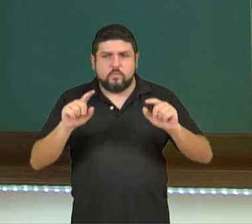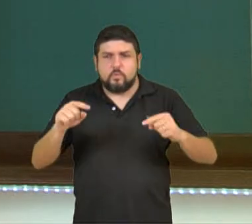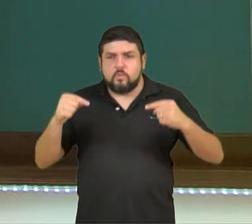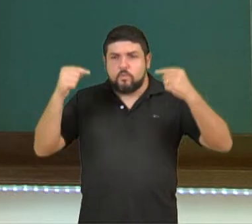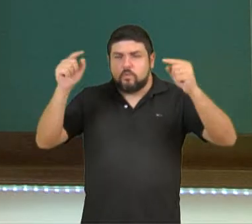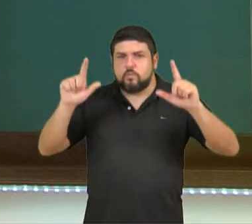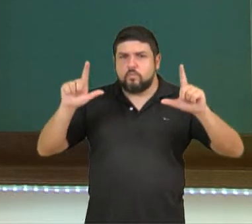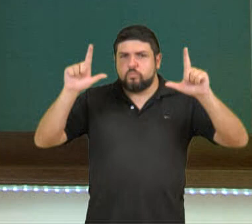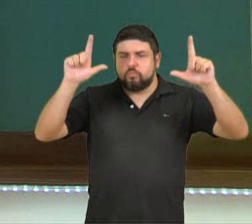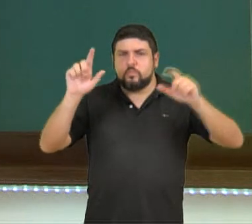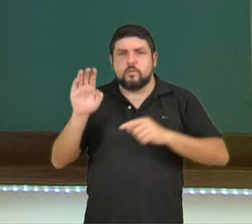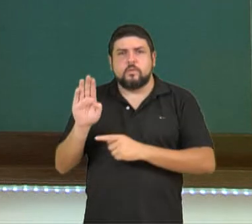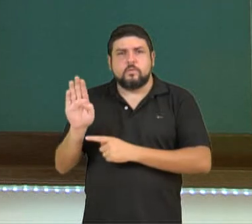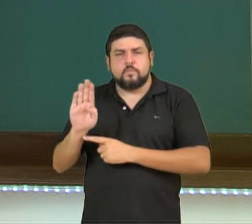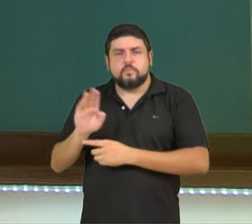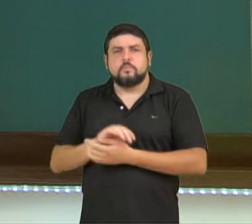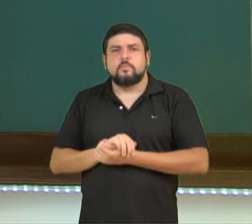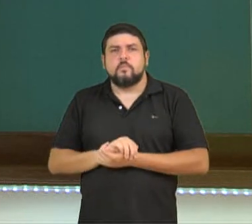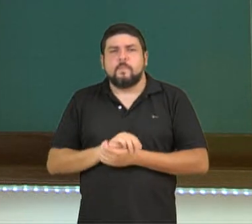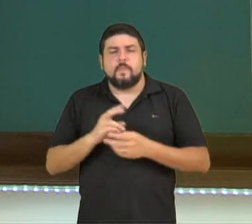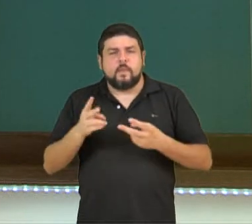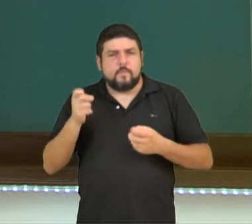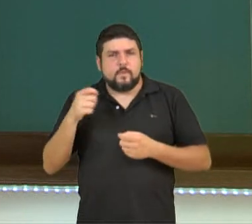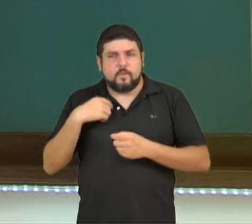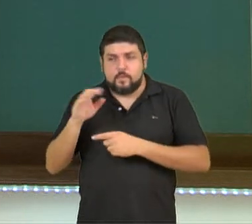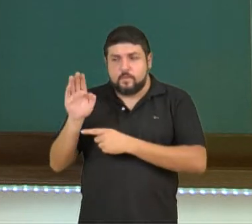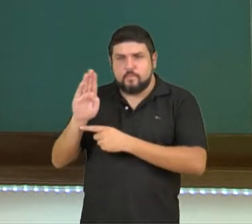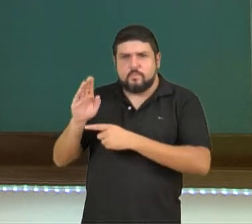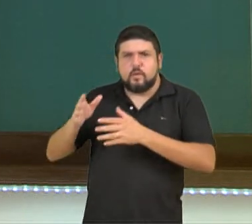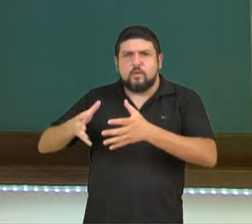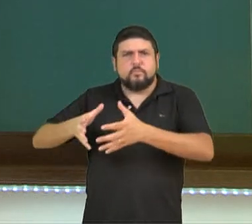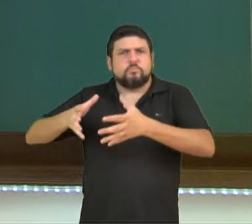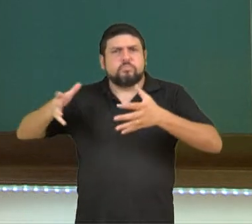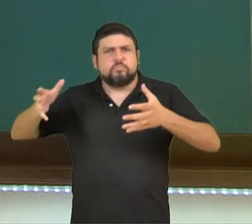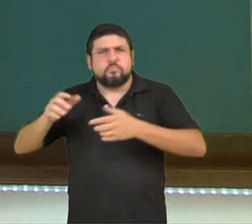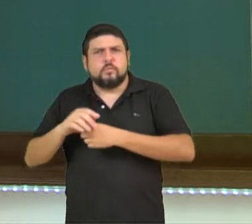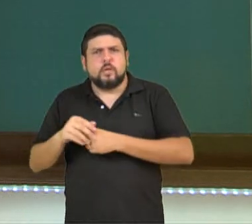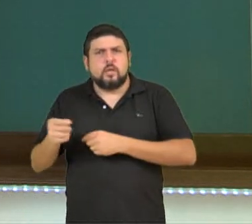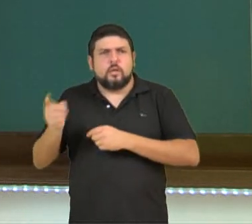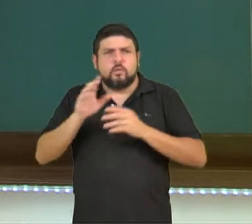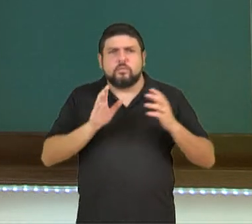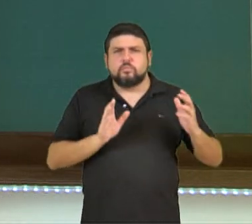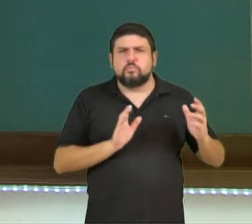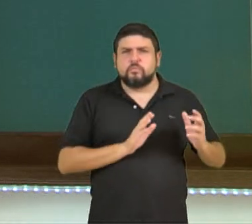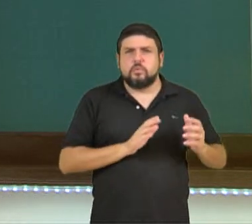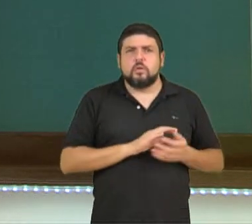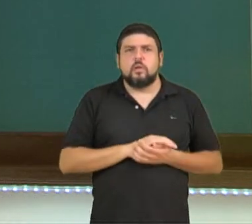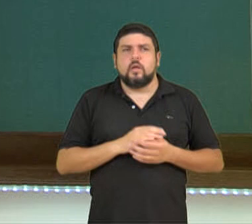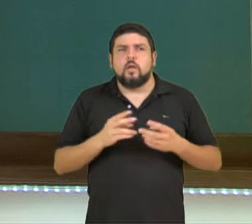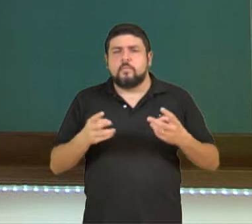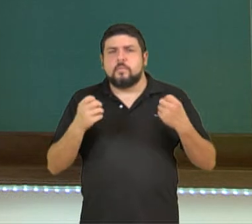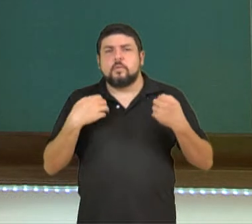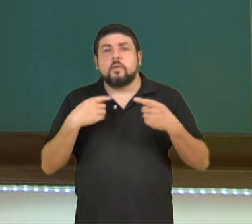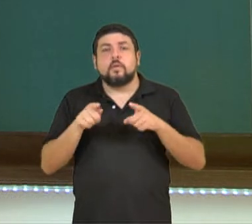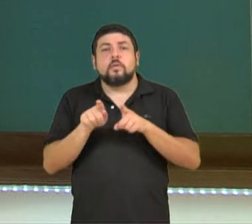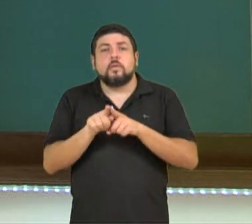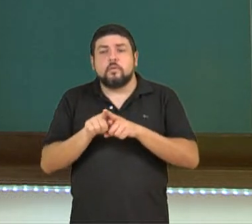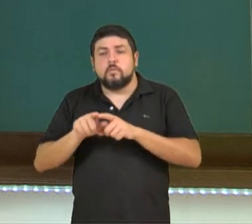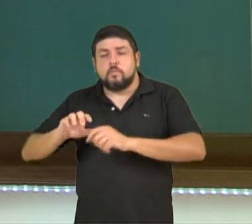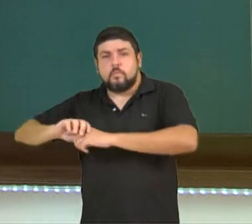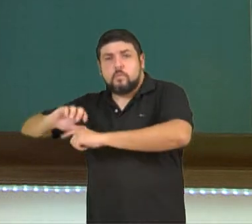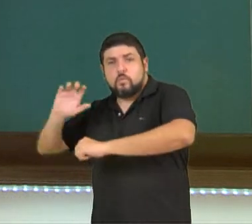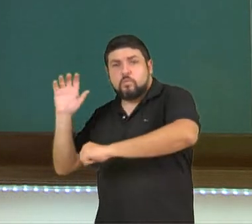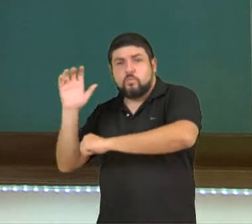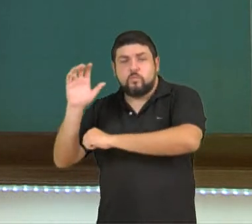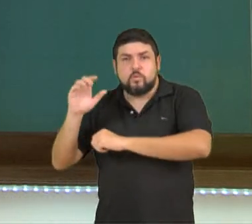cima um campo de beisebol. Vocês podem ver que um é maior do que o outro. E verifiquem também a diferença aqui na questão do lançamento, ó.